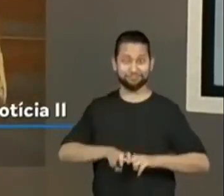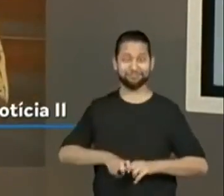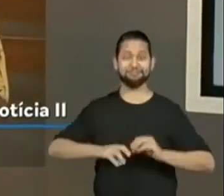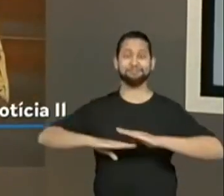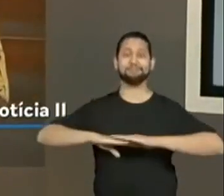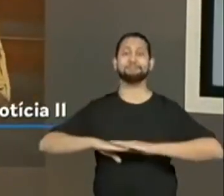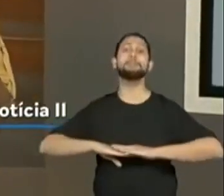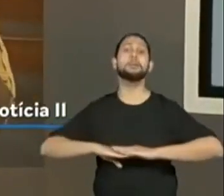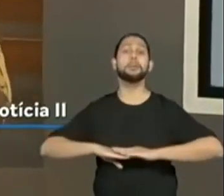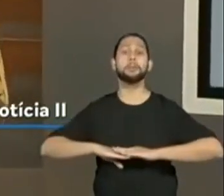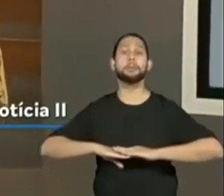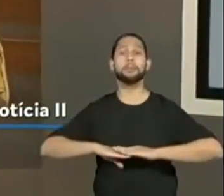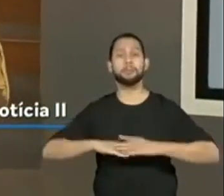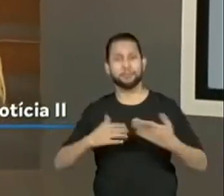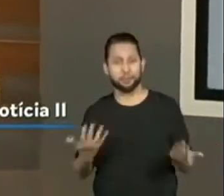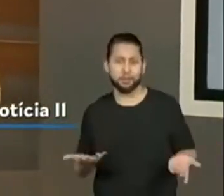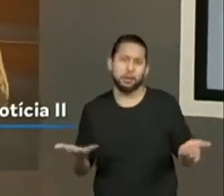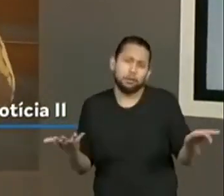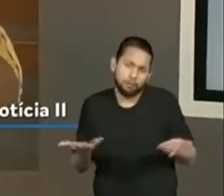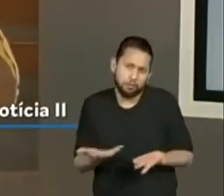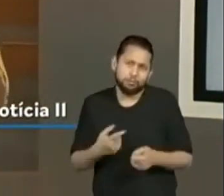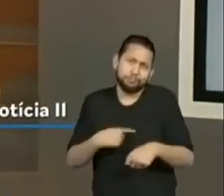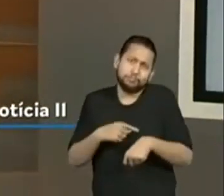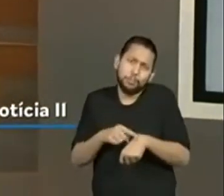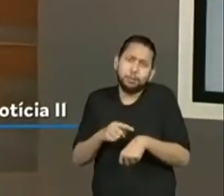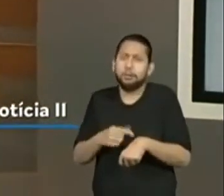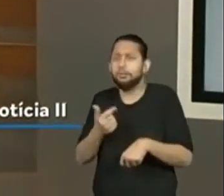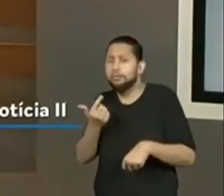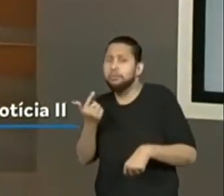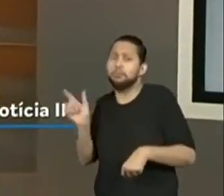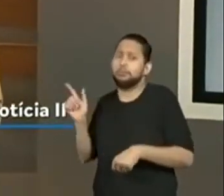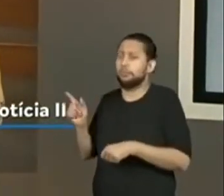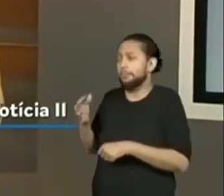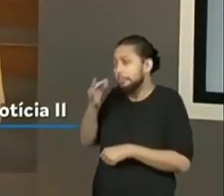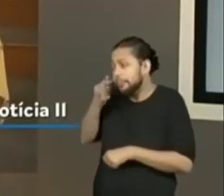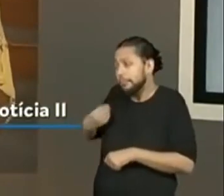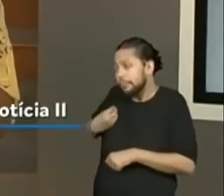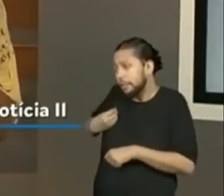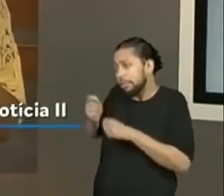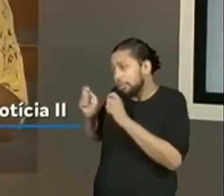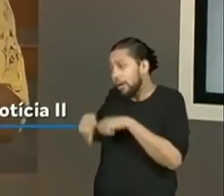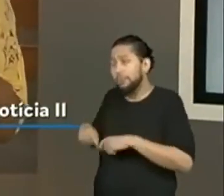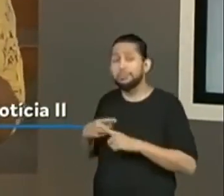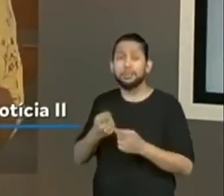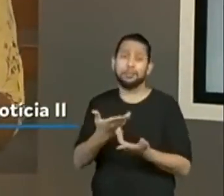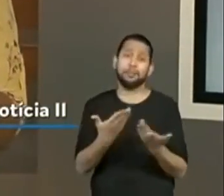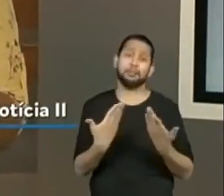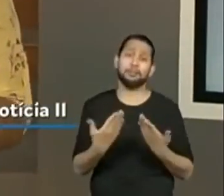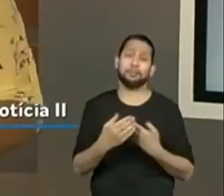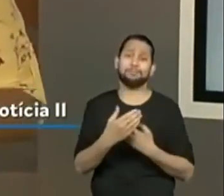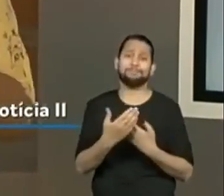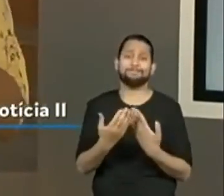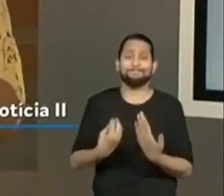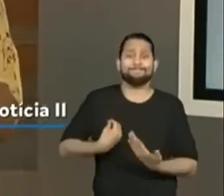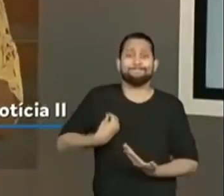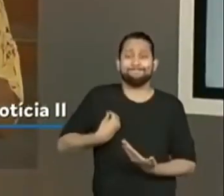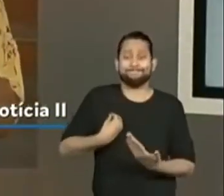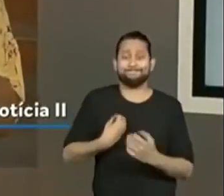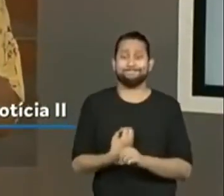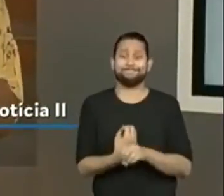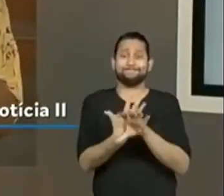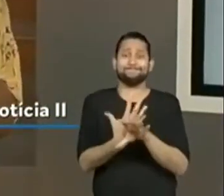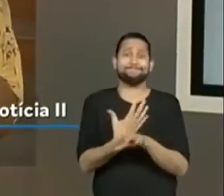momento não permite, então, elaboraremos outros tipos de aula e depois conversaremos mais sobre isso. Mas, por enquanto, vamos